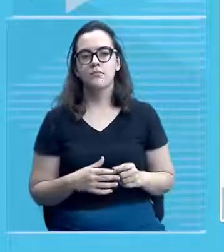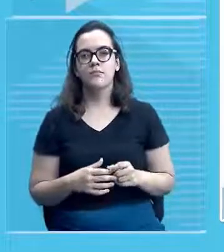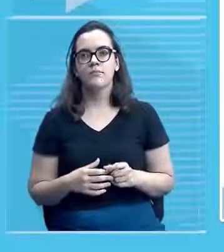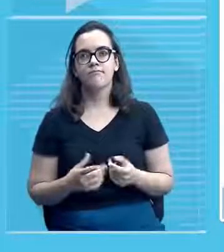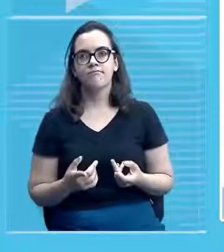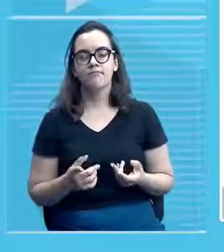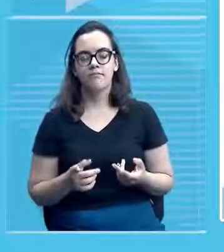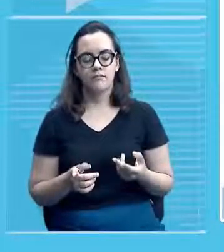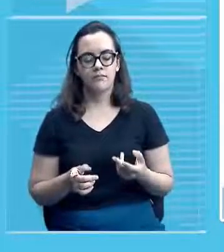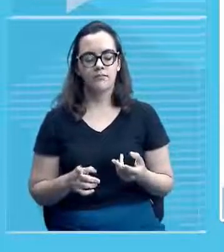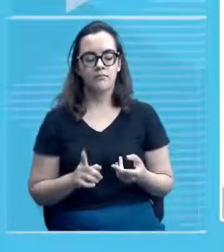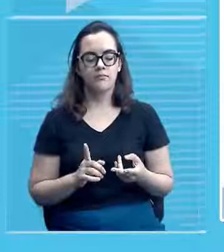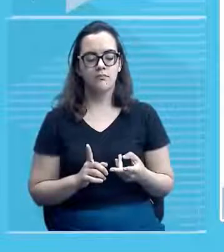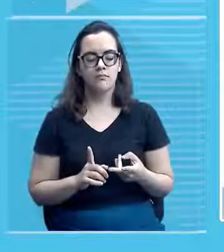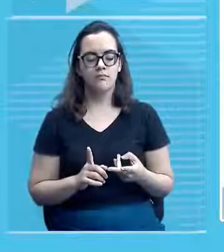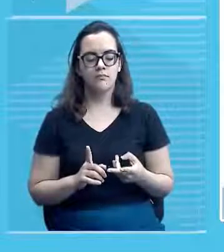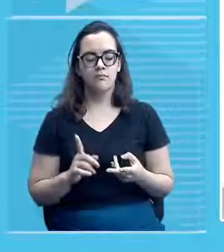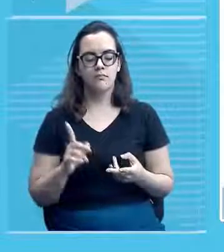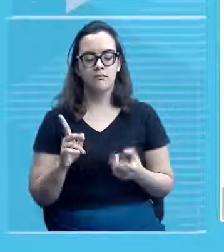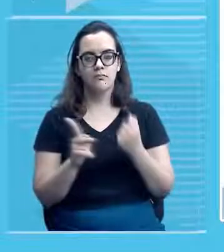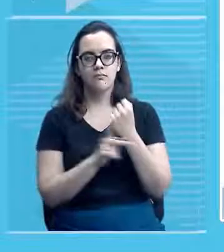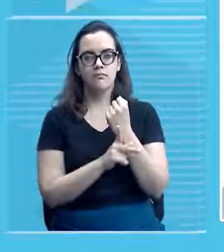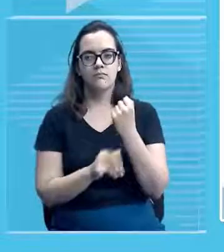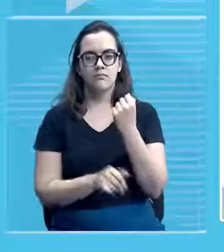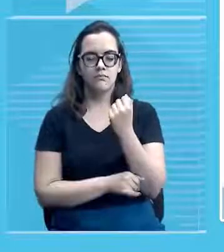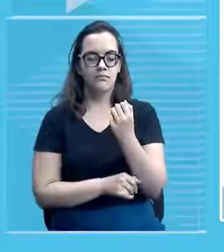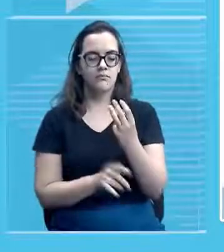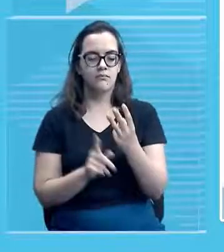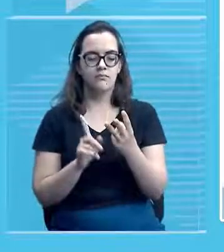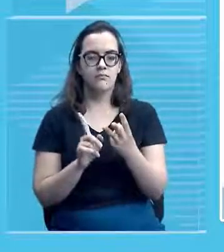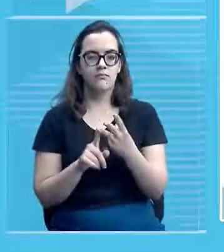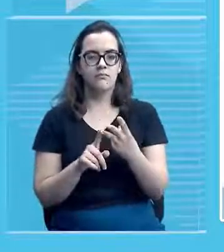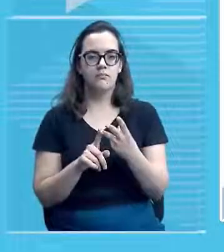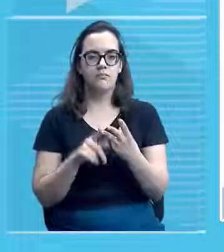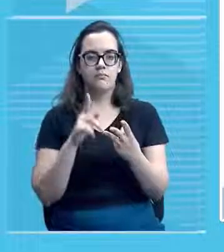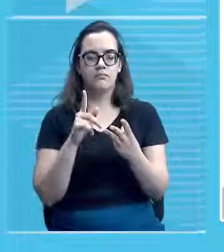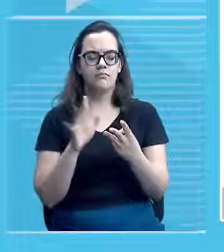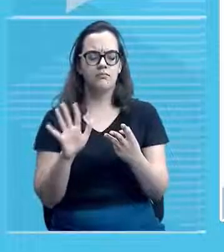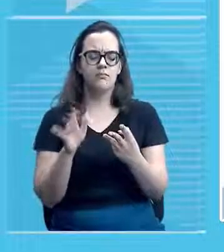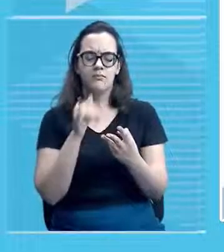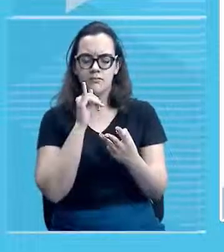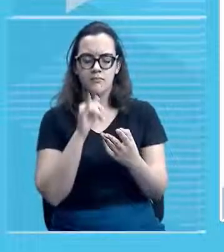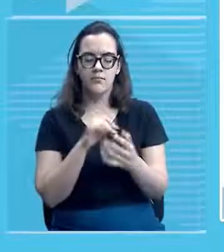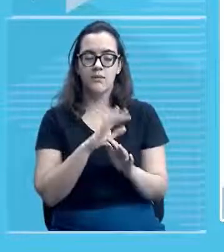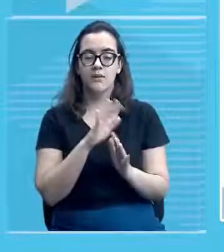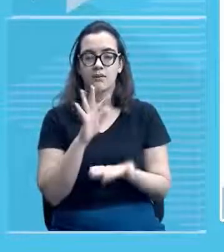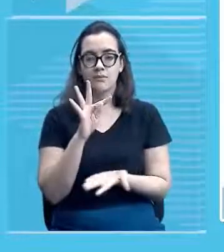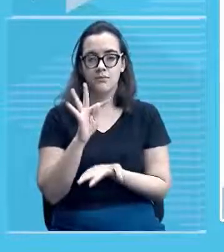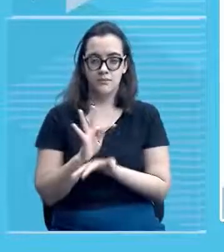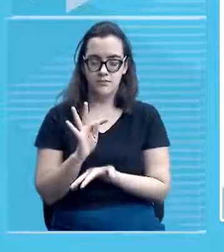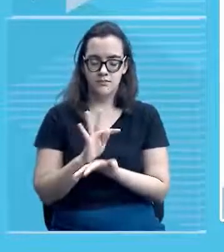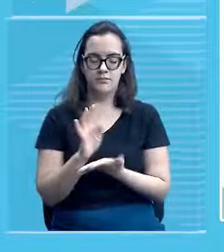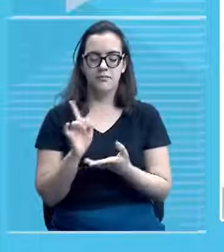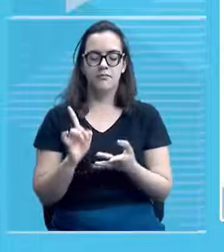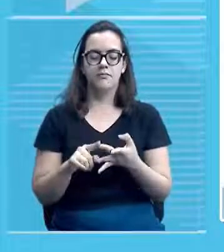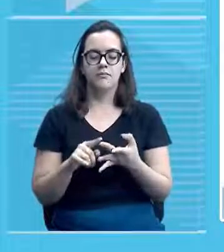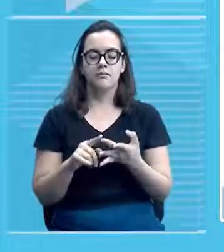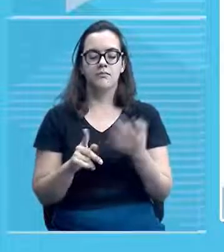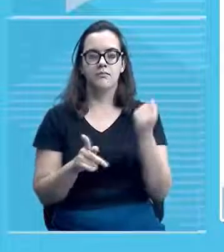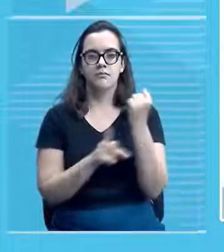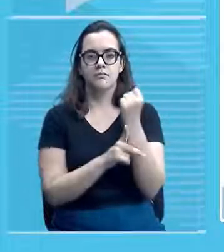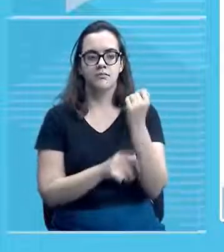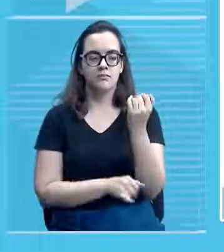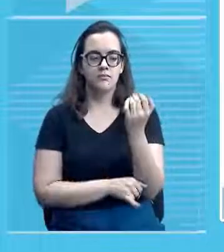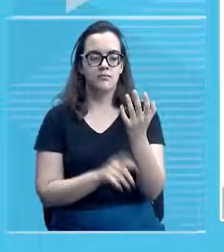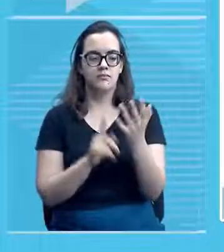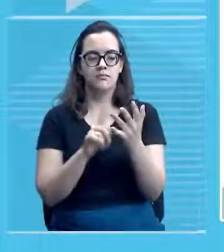Terezina Picos Parnaíba né? ou melhor Terezina Parnaíba Picos e Piri